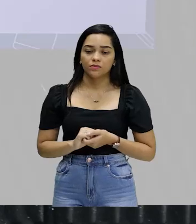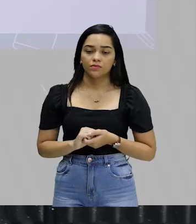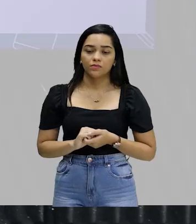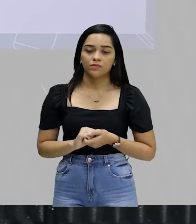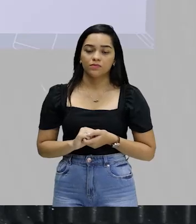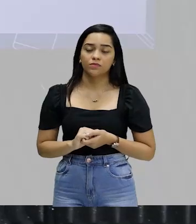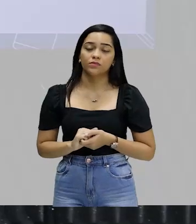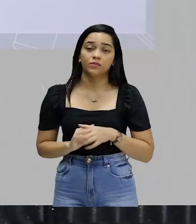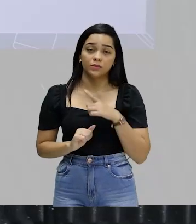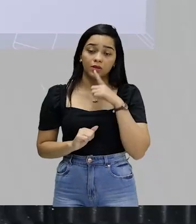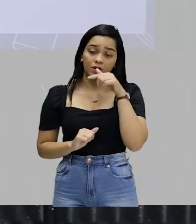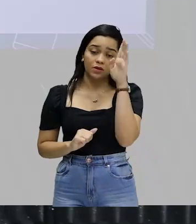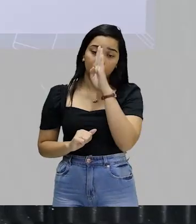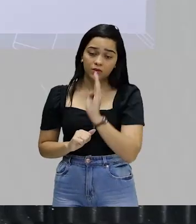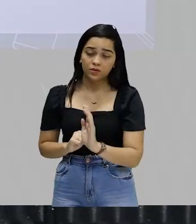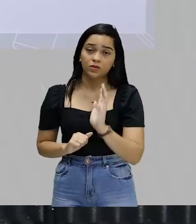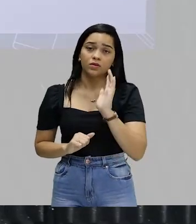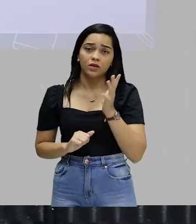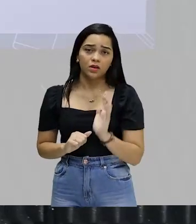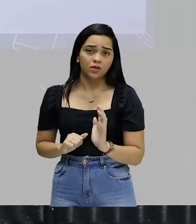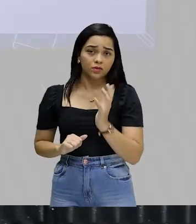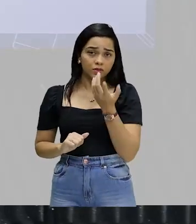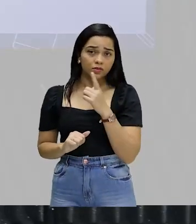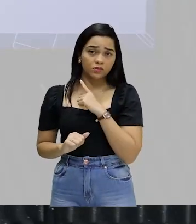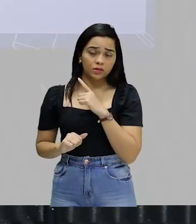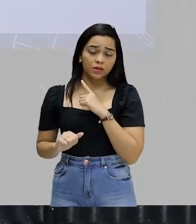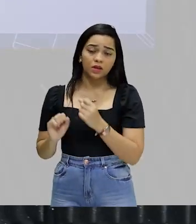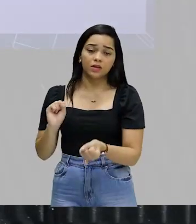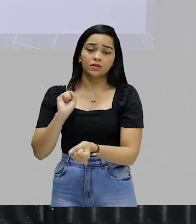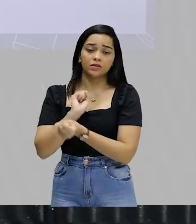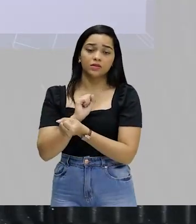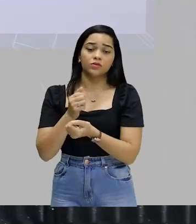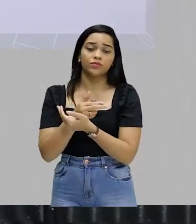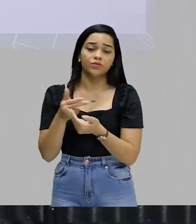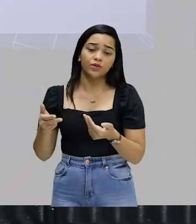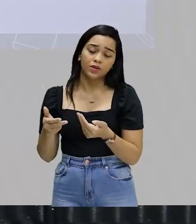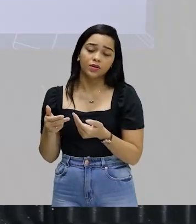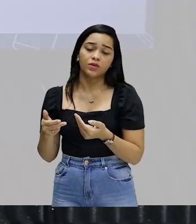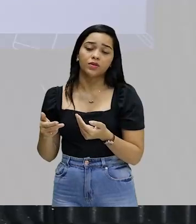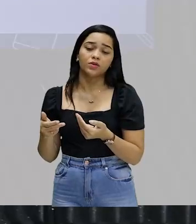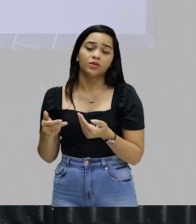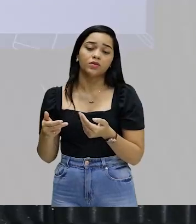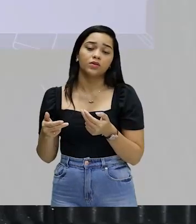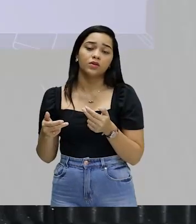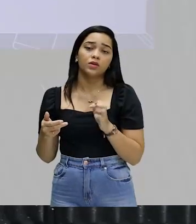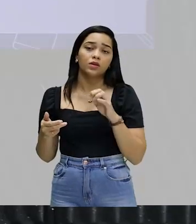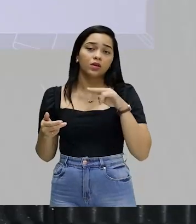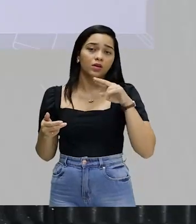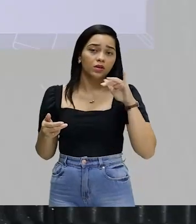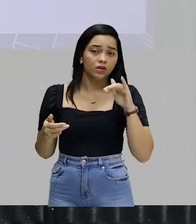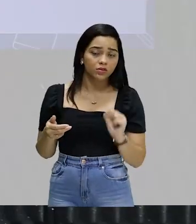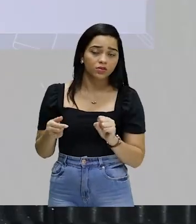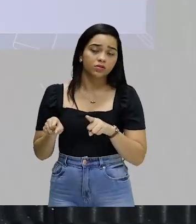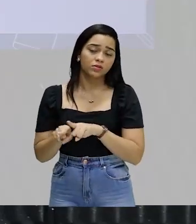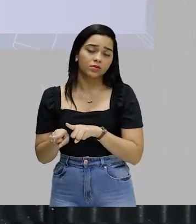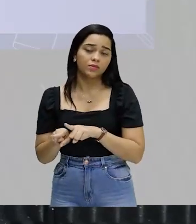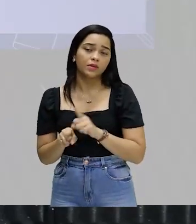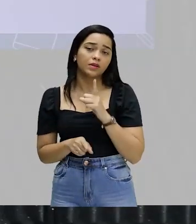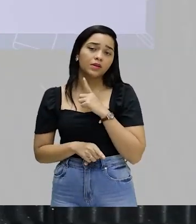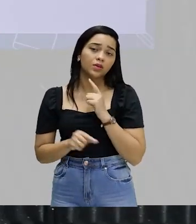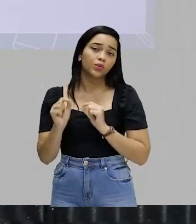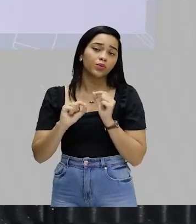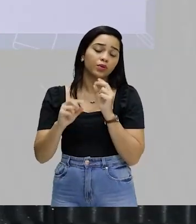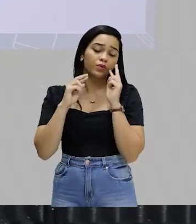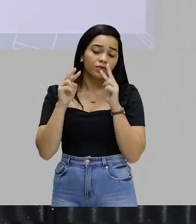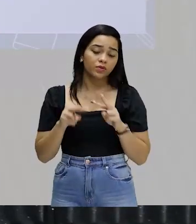onde, como aqui no Brasil aconteceu, há escravidão de determinada etnia ou de determinadas etnias, que passam a